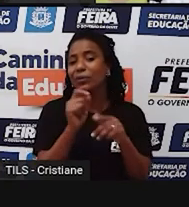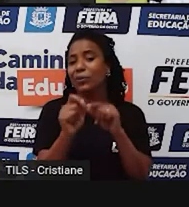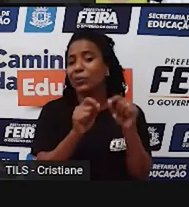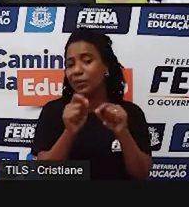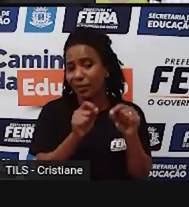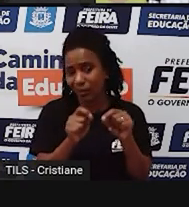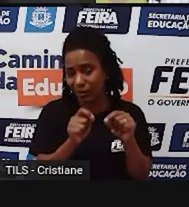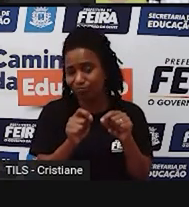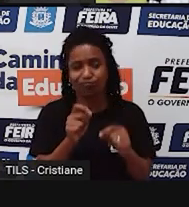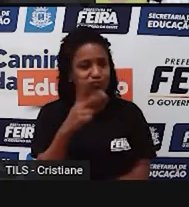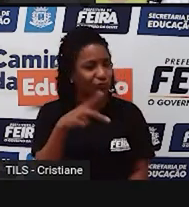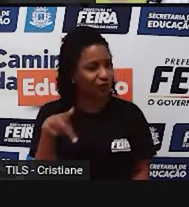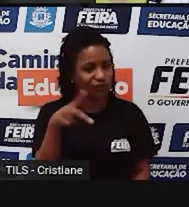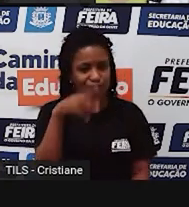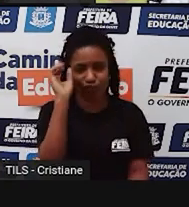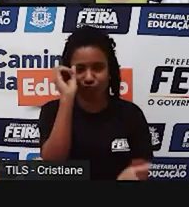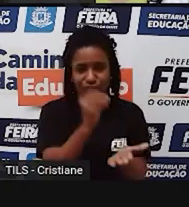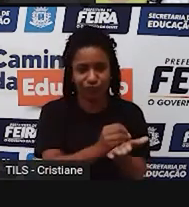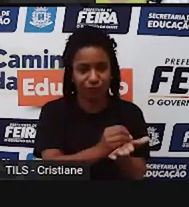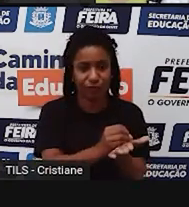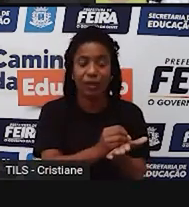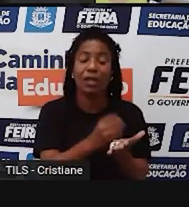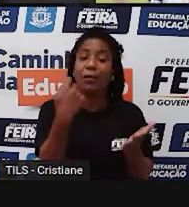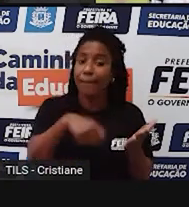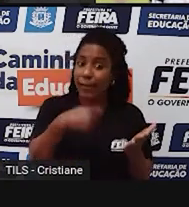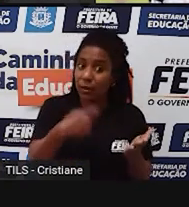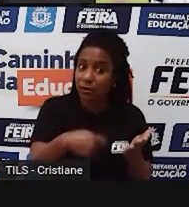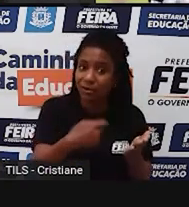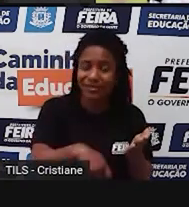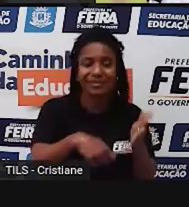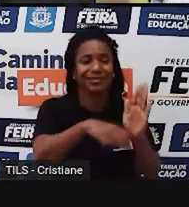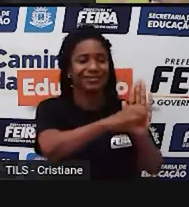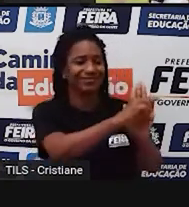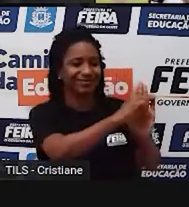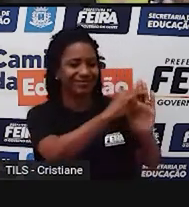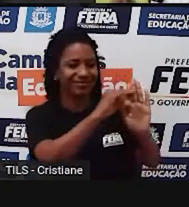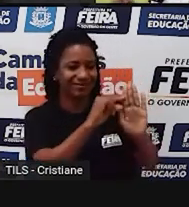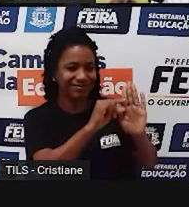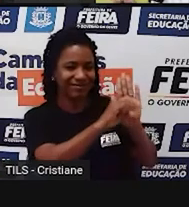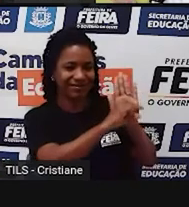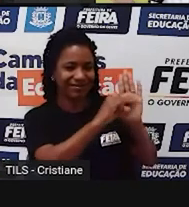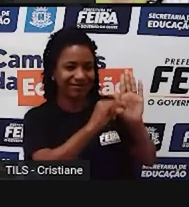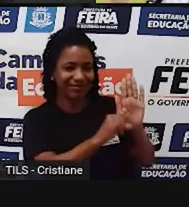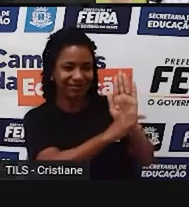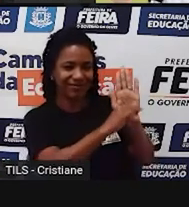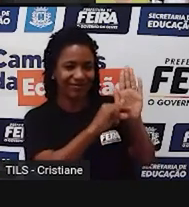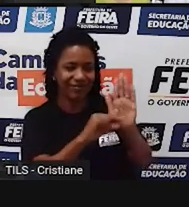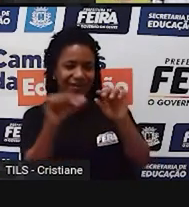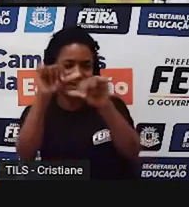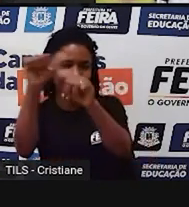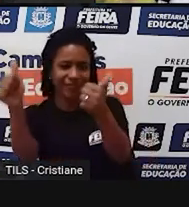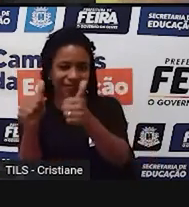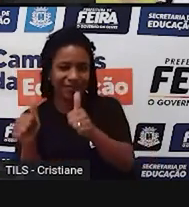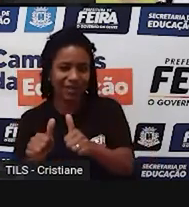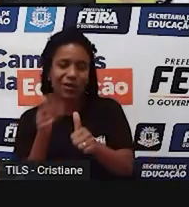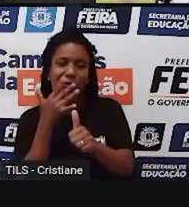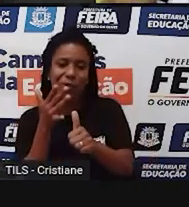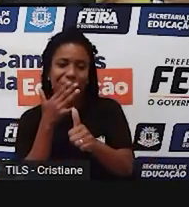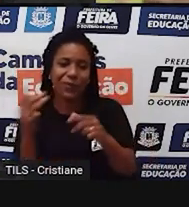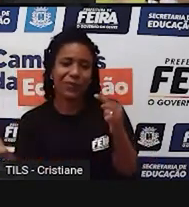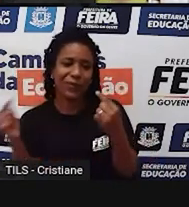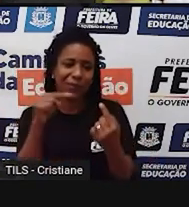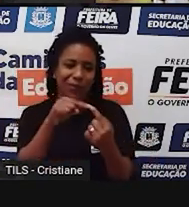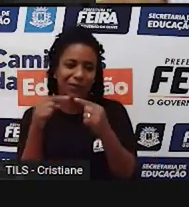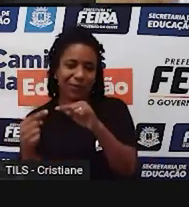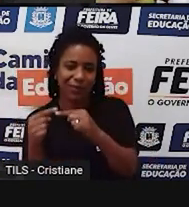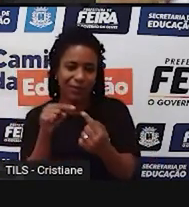pintou ali naquele mapa, você precisa também pintar a legenda. E, às vezes, a gente ainda faz um outro errinho. A gente pinta o mapa, com